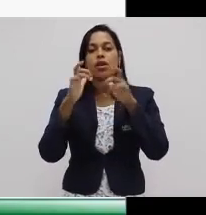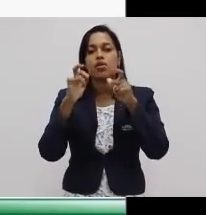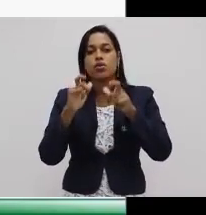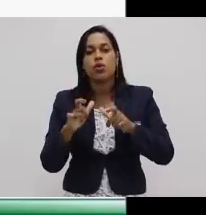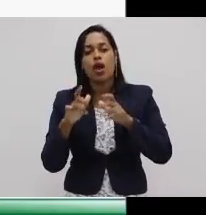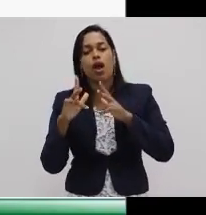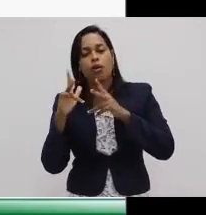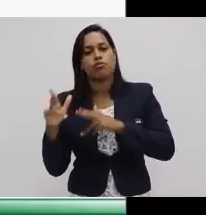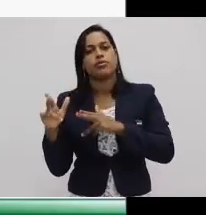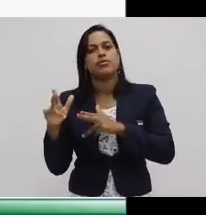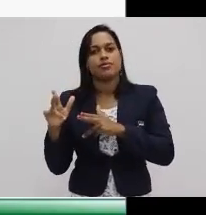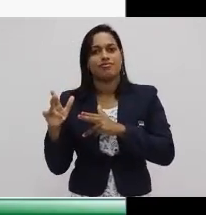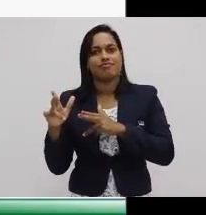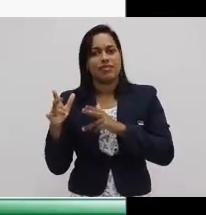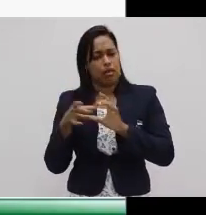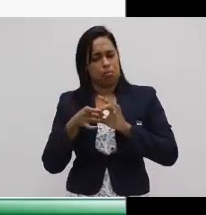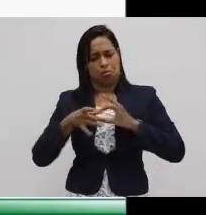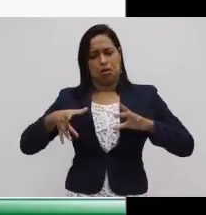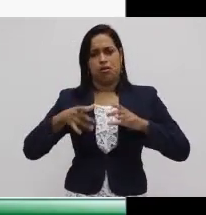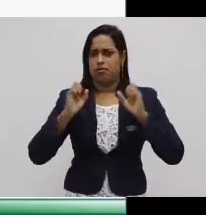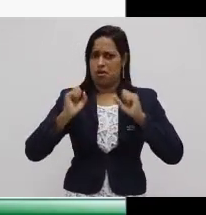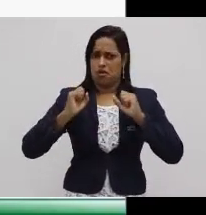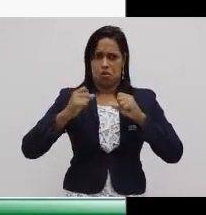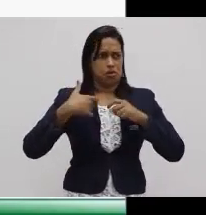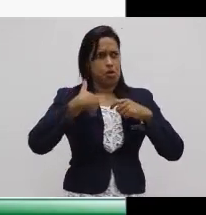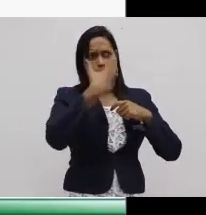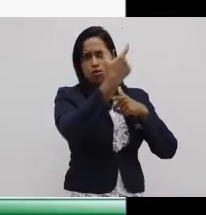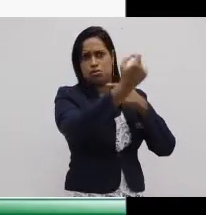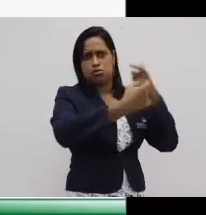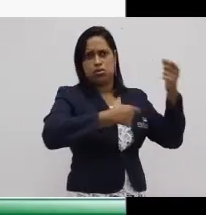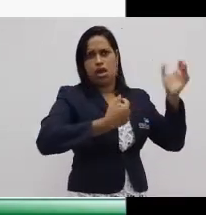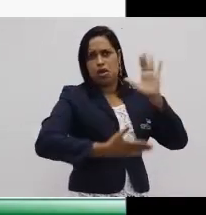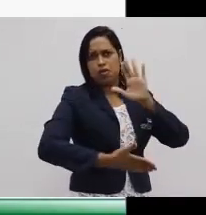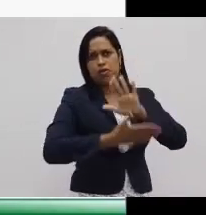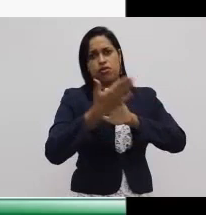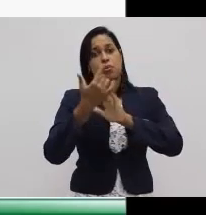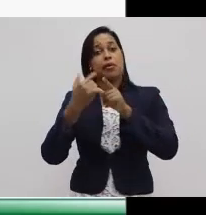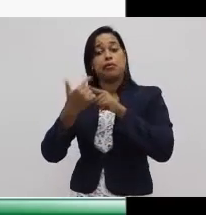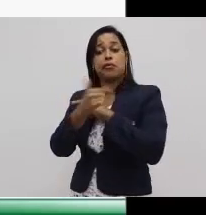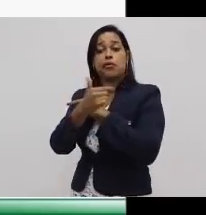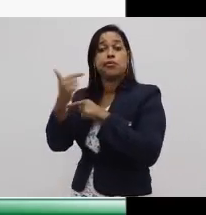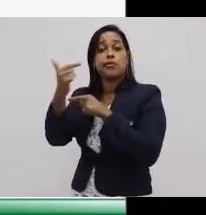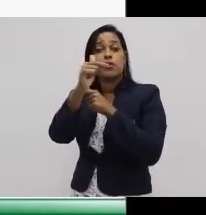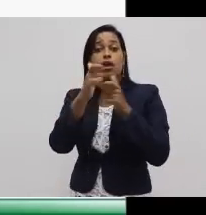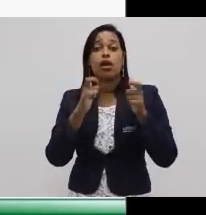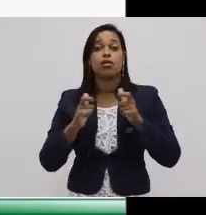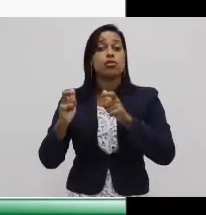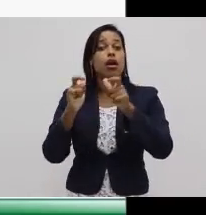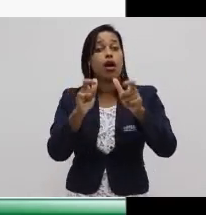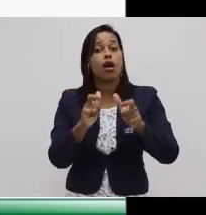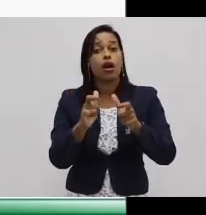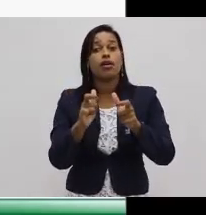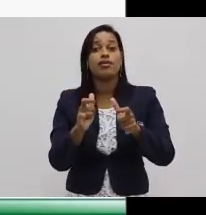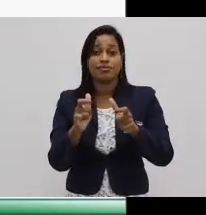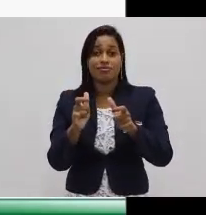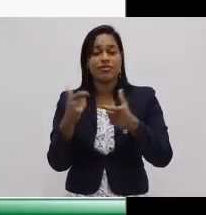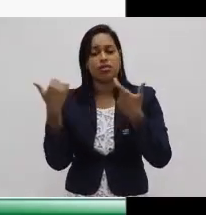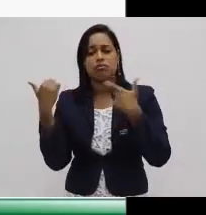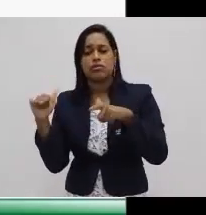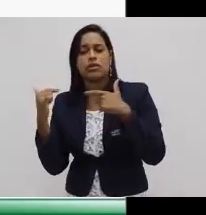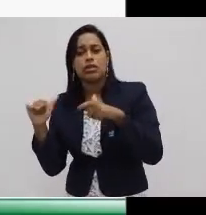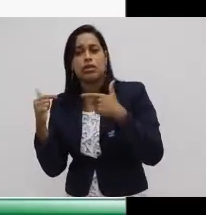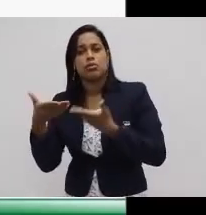Eles podiam ir embora, eles eram livres para ir embora, mas eles ficavam muitas vezes porque não tinha outro lugar para ir. Ou seja, tudo aquilo que eles trabalhavam, eles